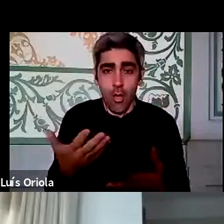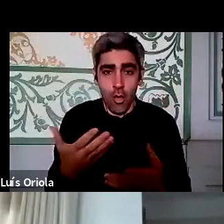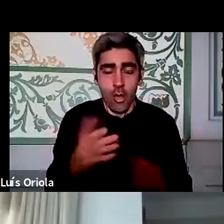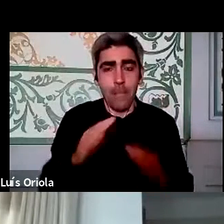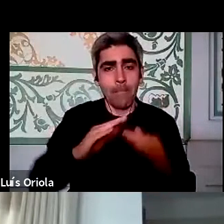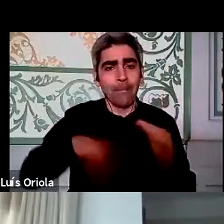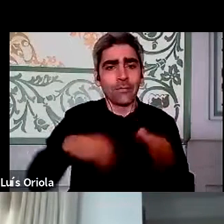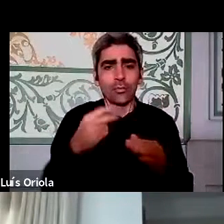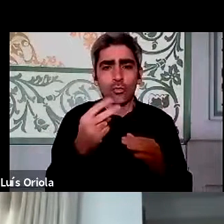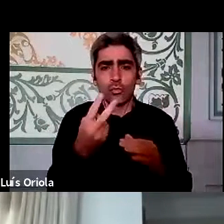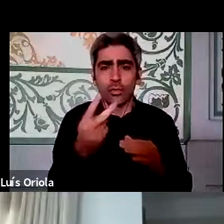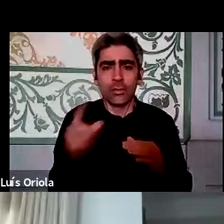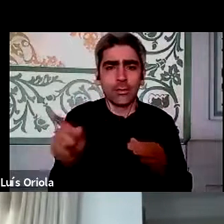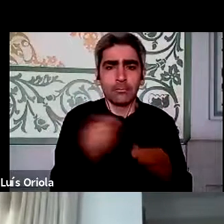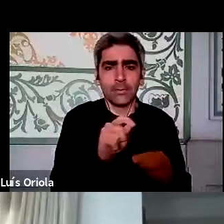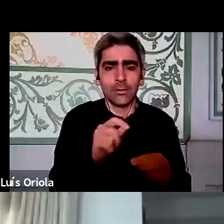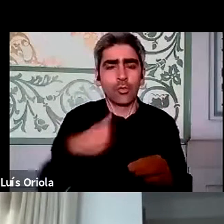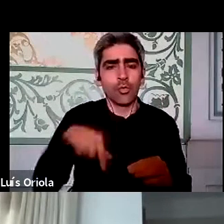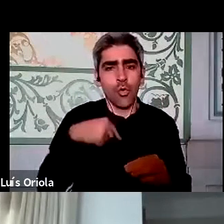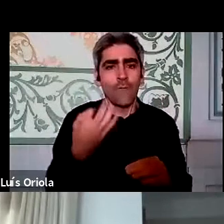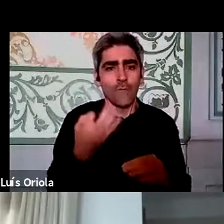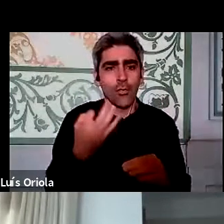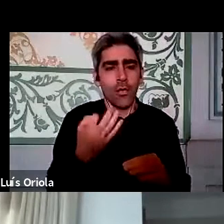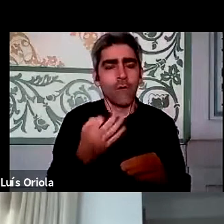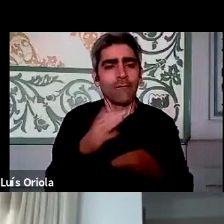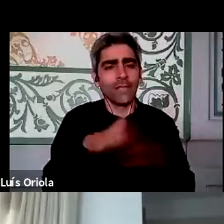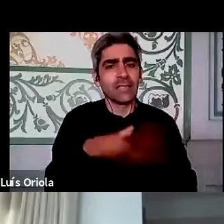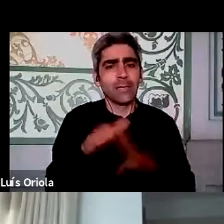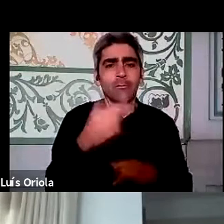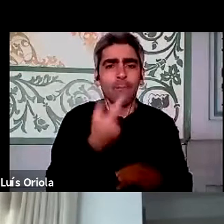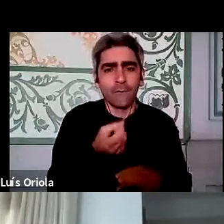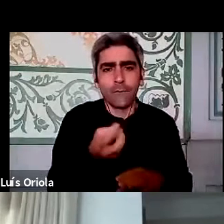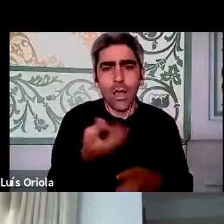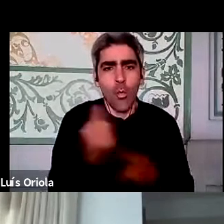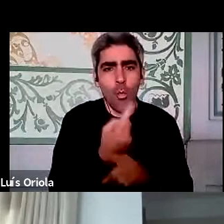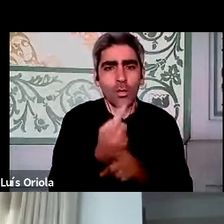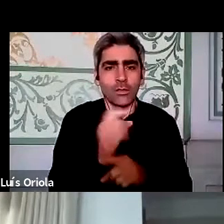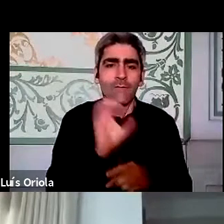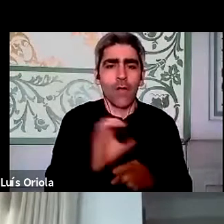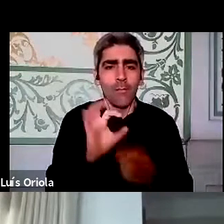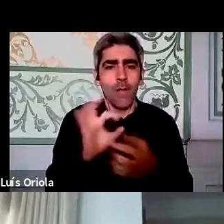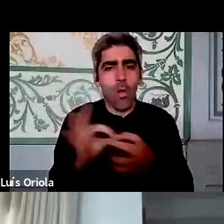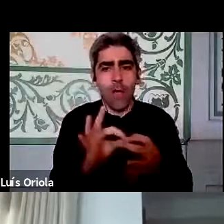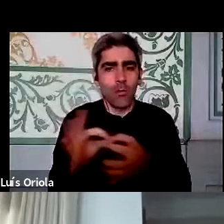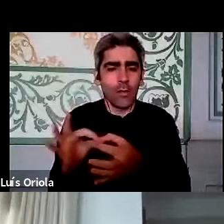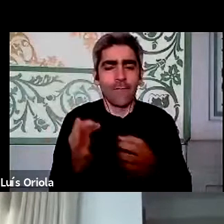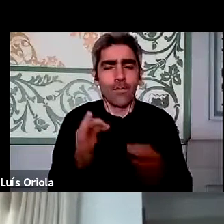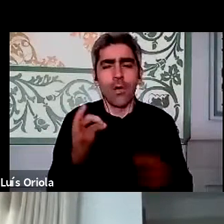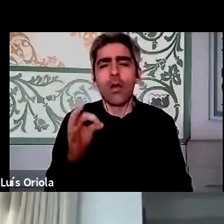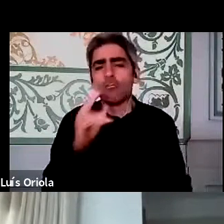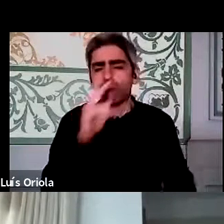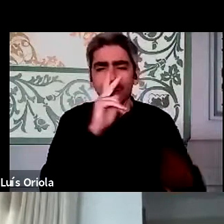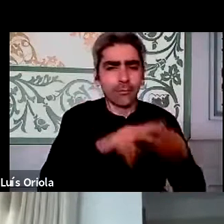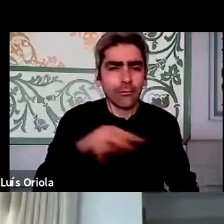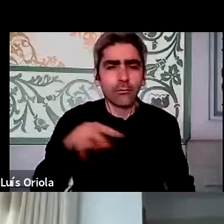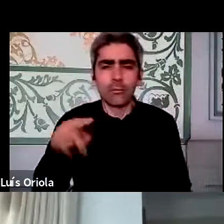dois meses, nós fizemos imensas coisas de uma forma colaborativa. Deixa-me perguntar uma coisa, posso-lhe